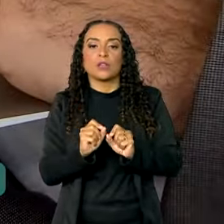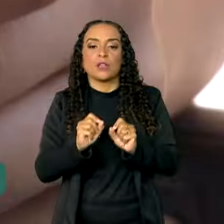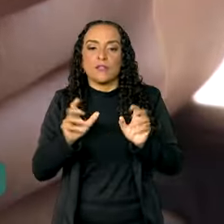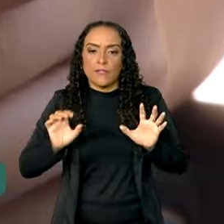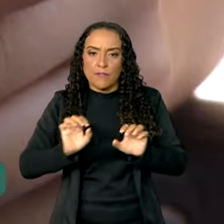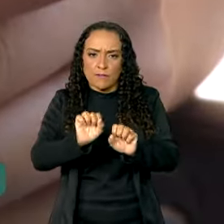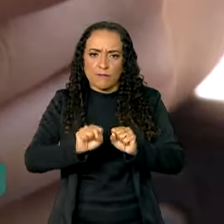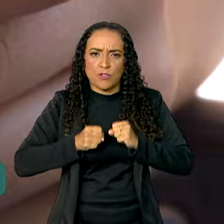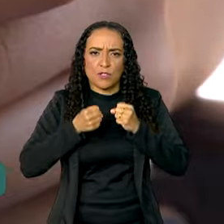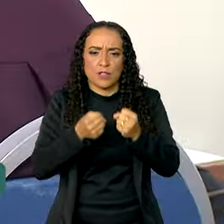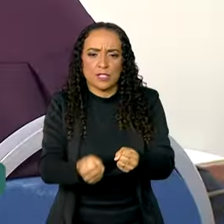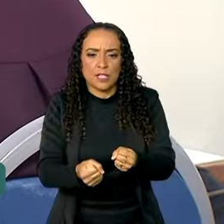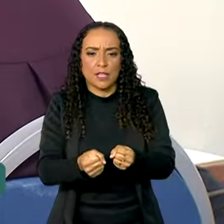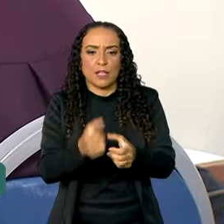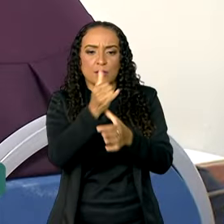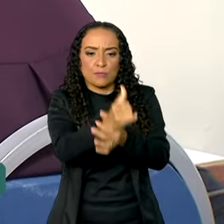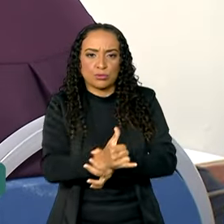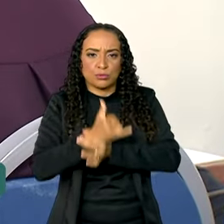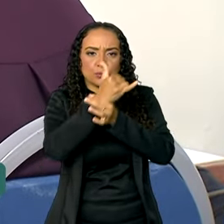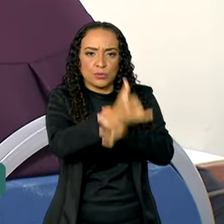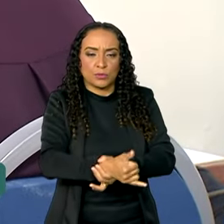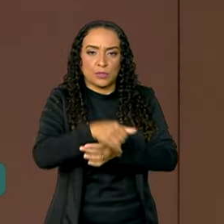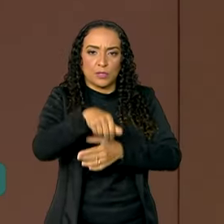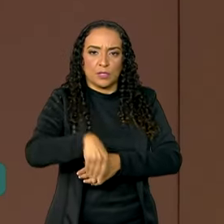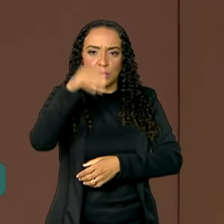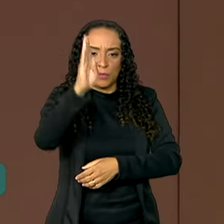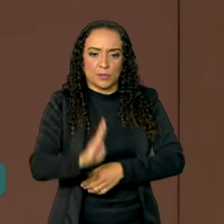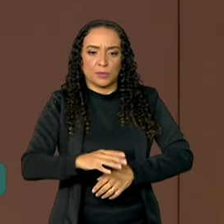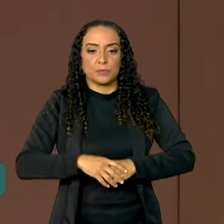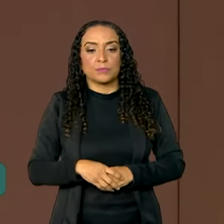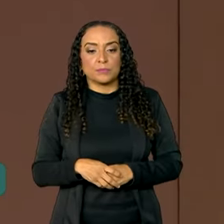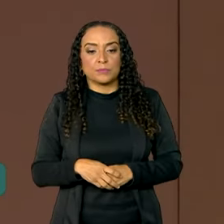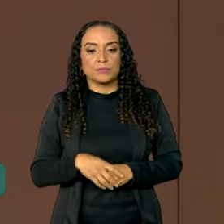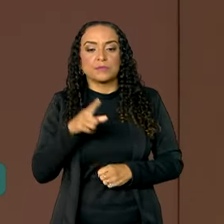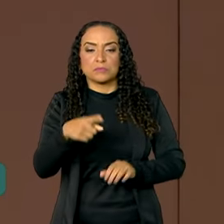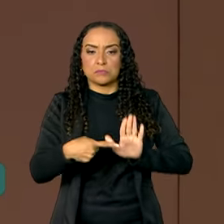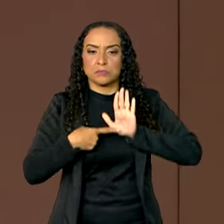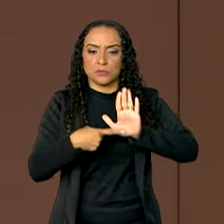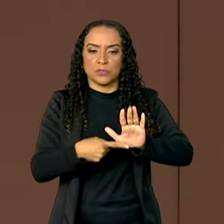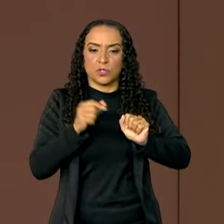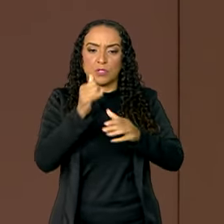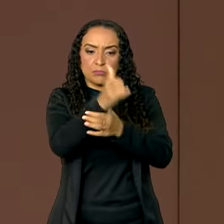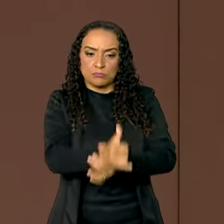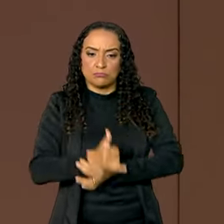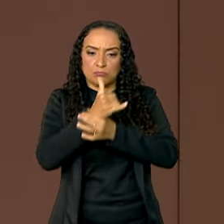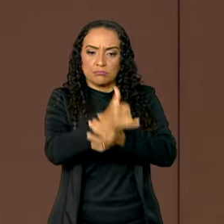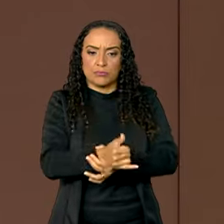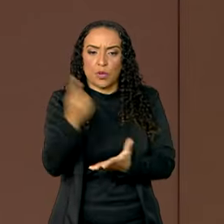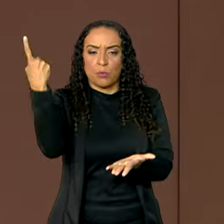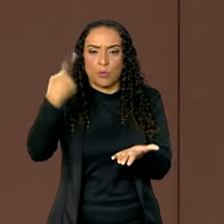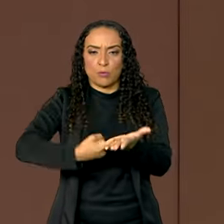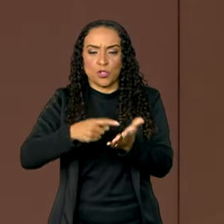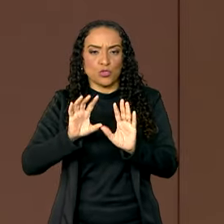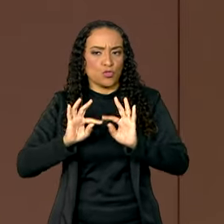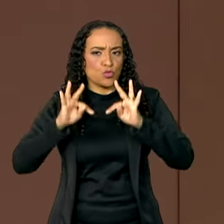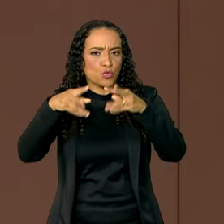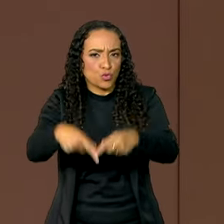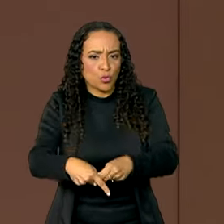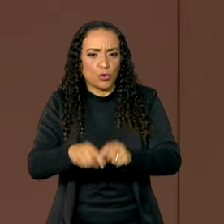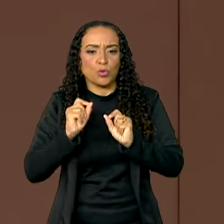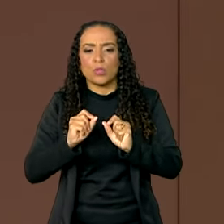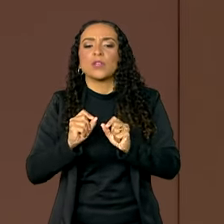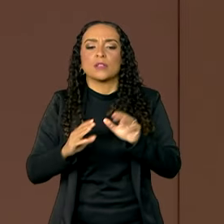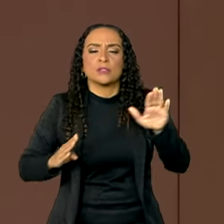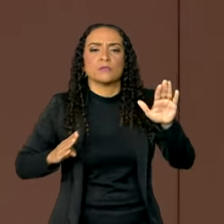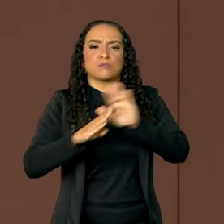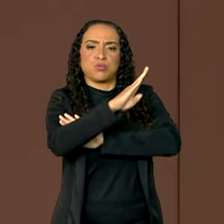fortalecer a cibersegurança no país. Esse evento demonstrou que a cibersegurança é um compromisso coletivo que transcende